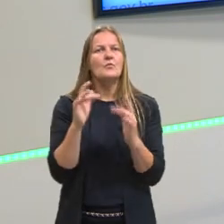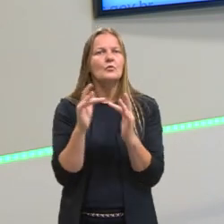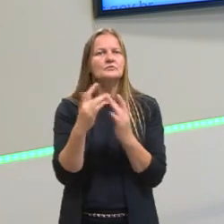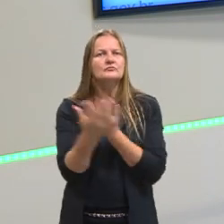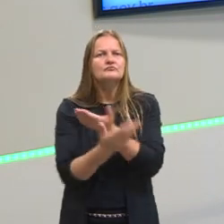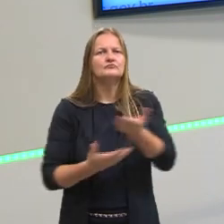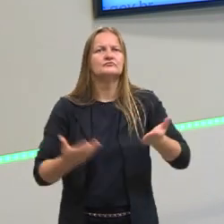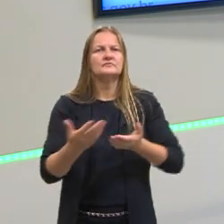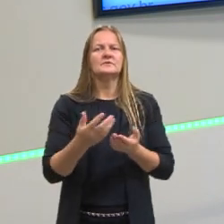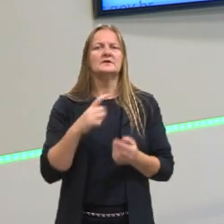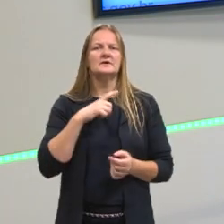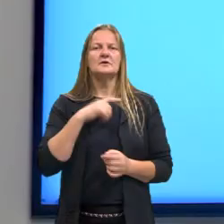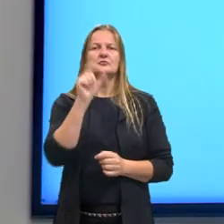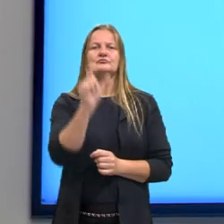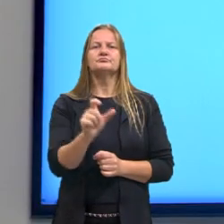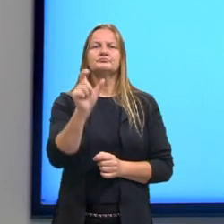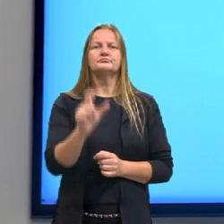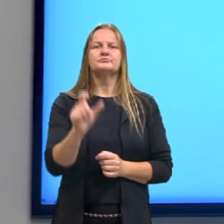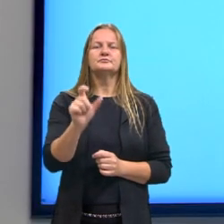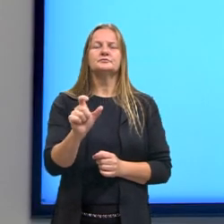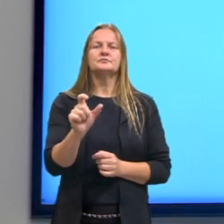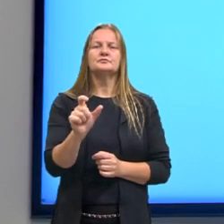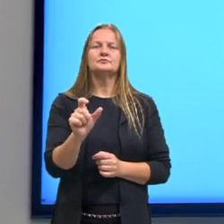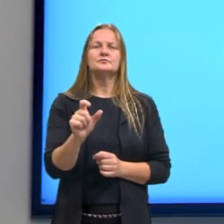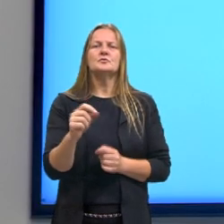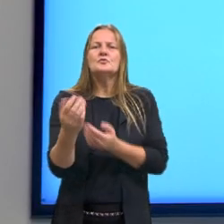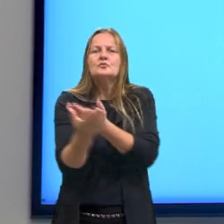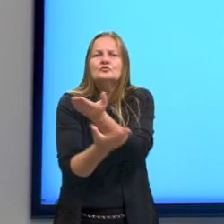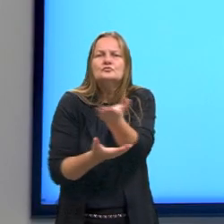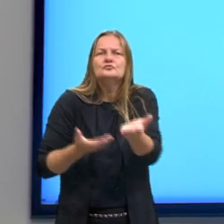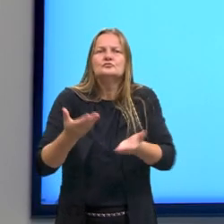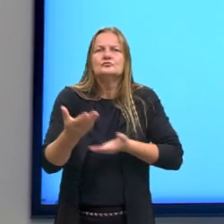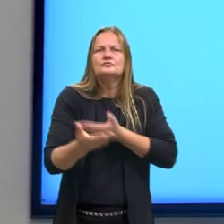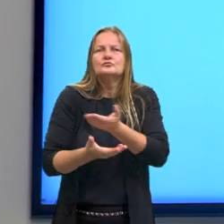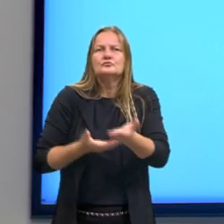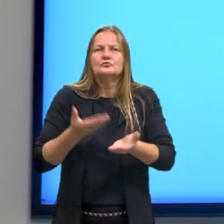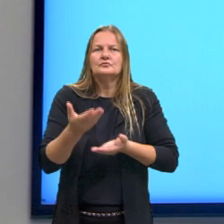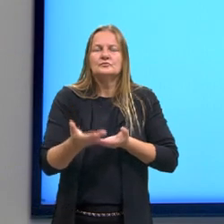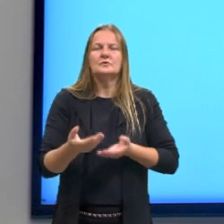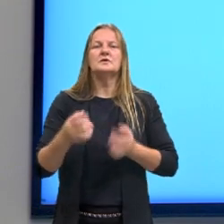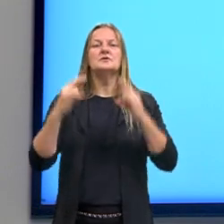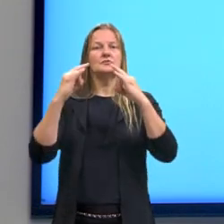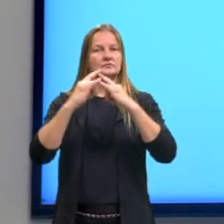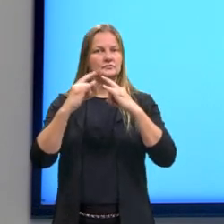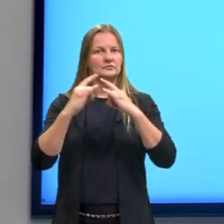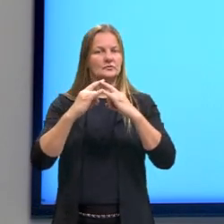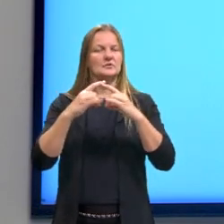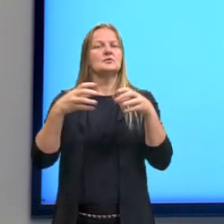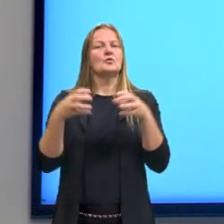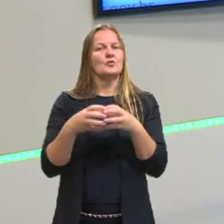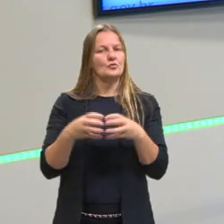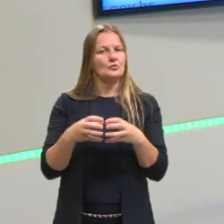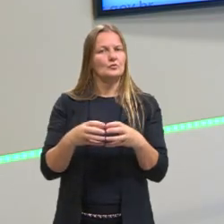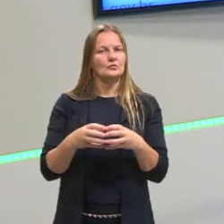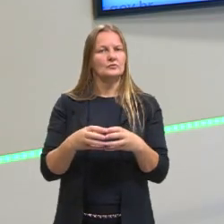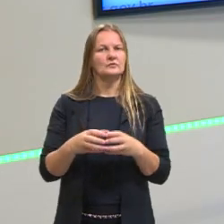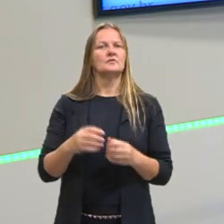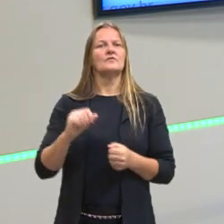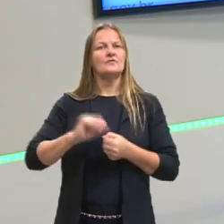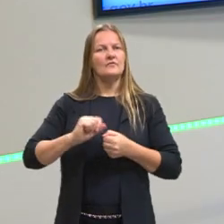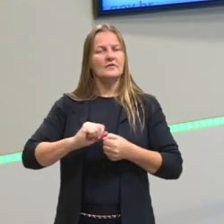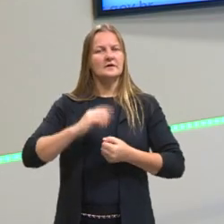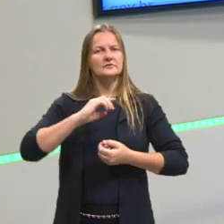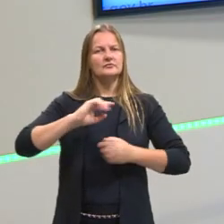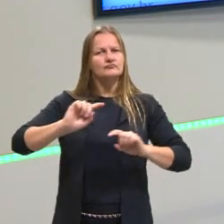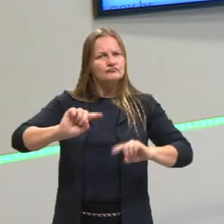os agentes de socialização. São esses agentes, são instituições, são grupos que nos fazem